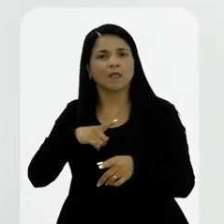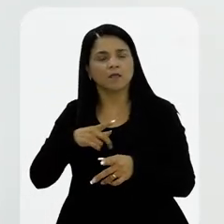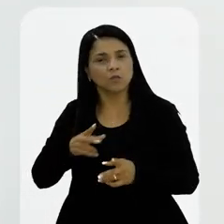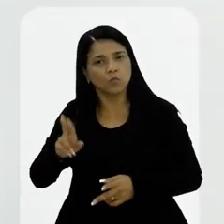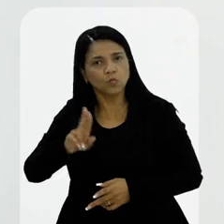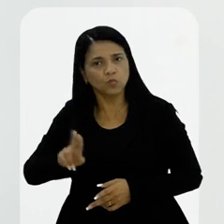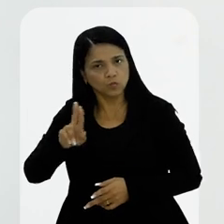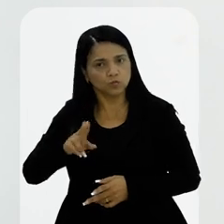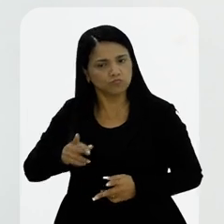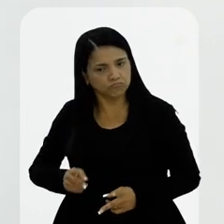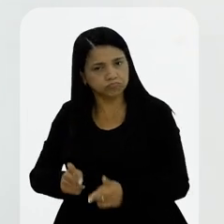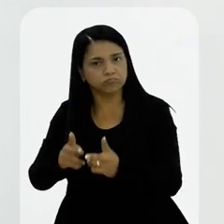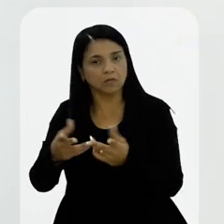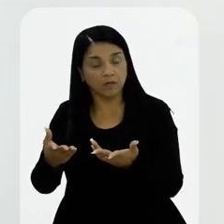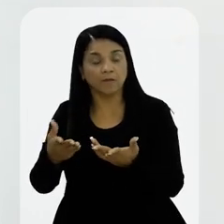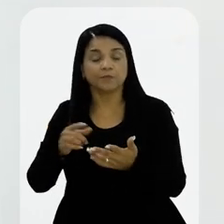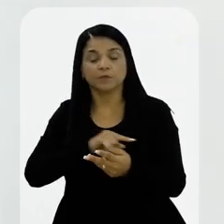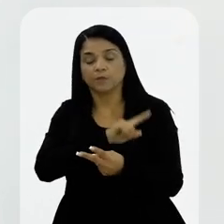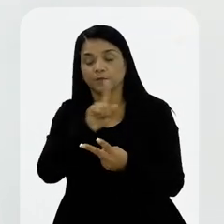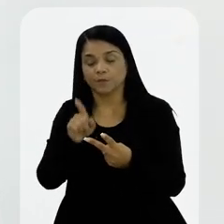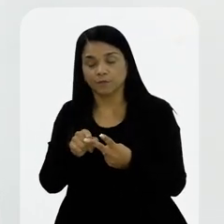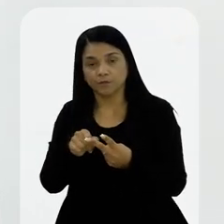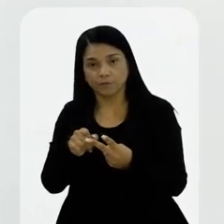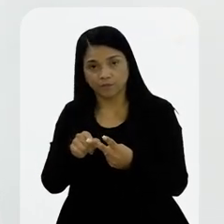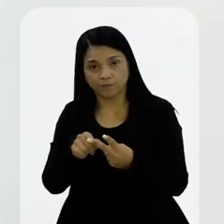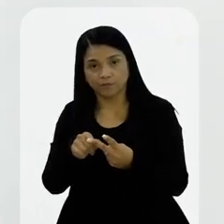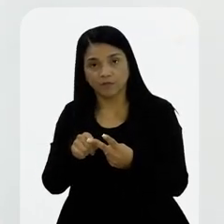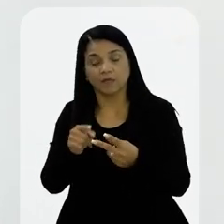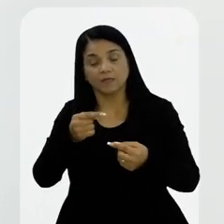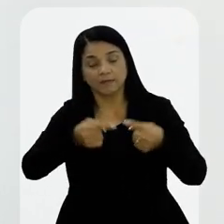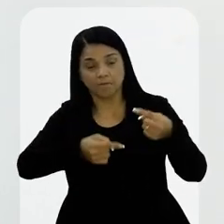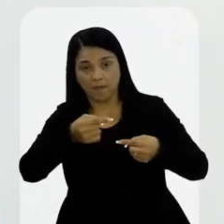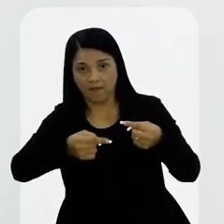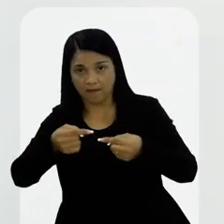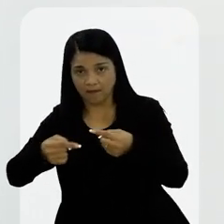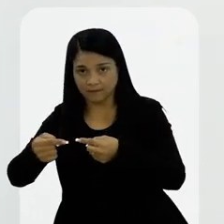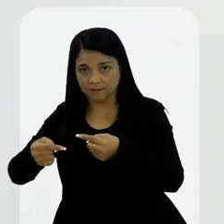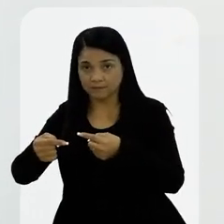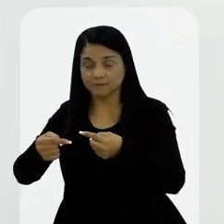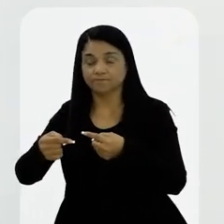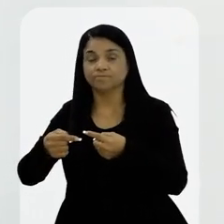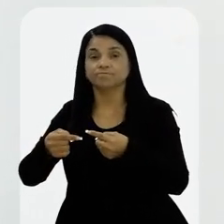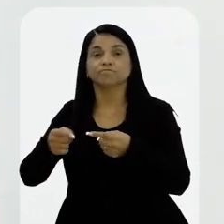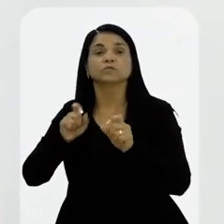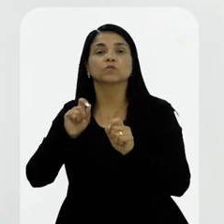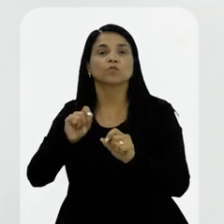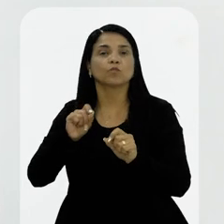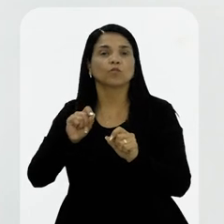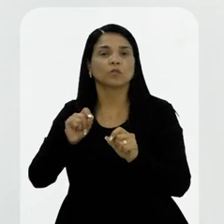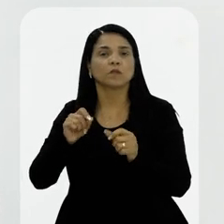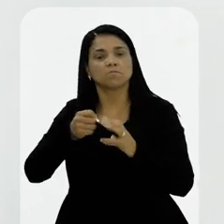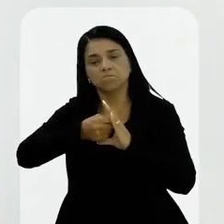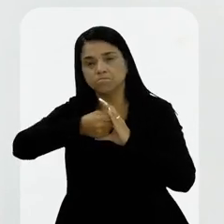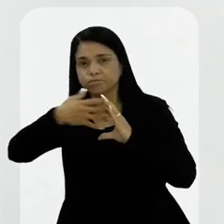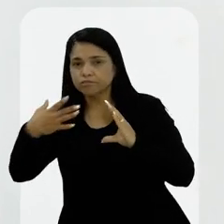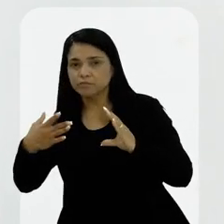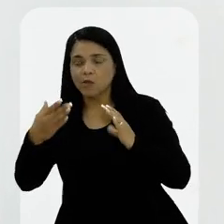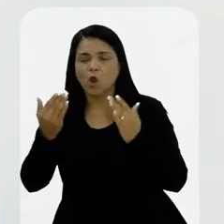uma longevidade maior. Um outro ponto também para apimentar o nosso debate aqui, seria